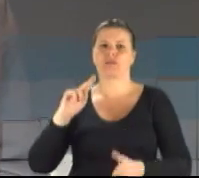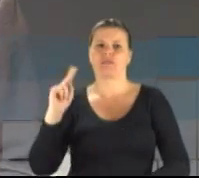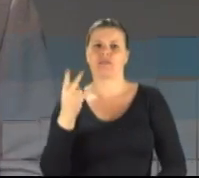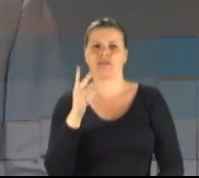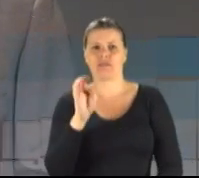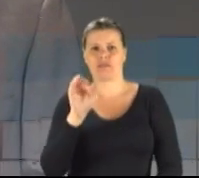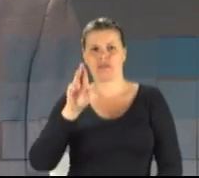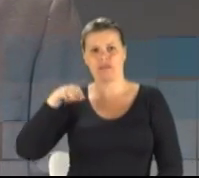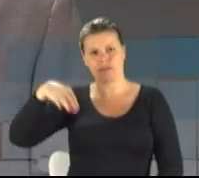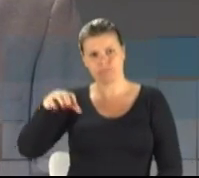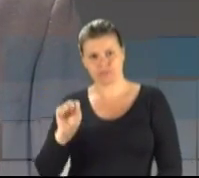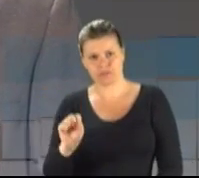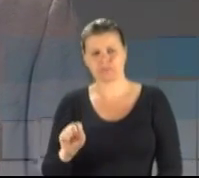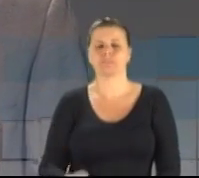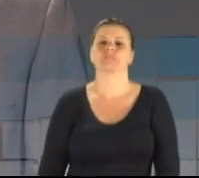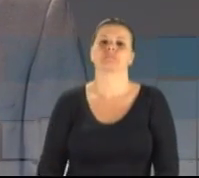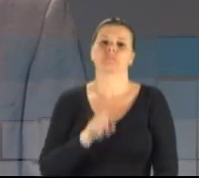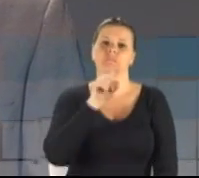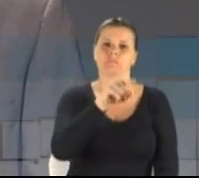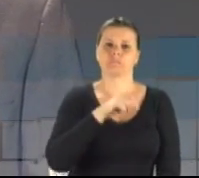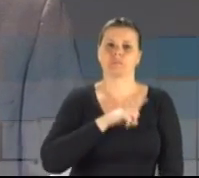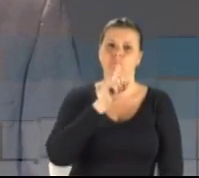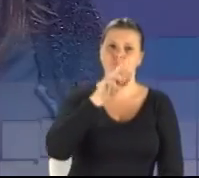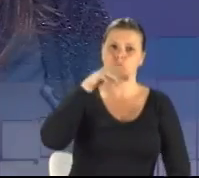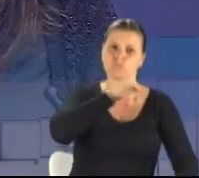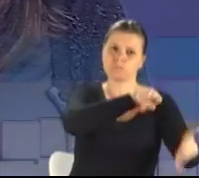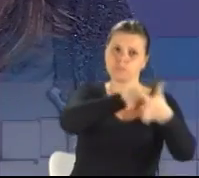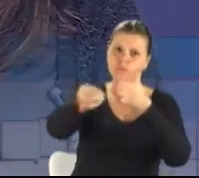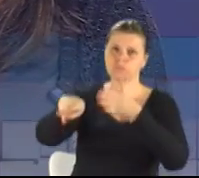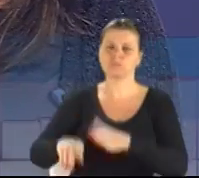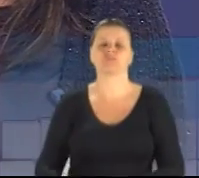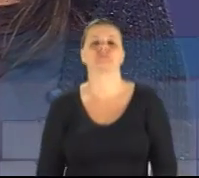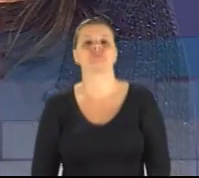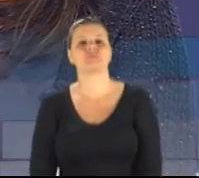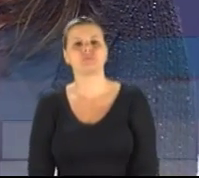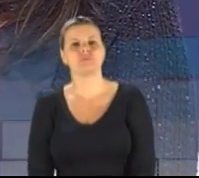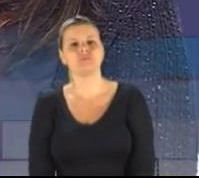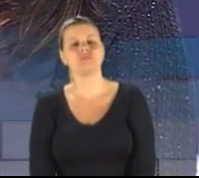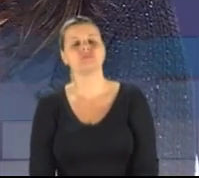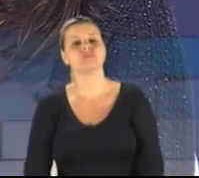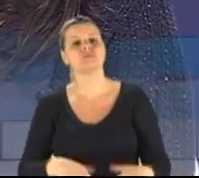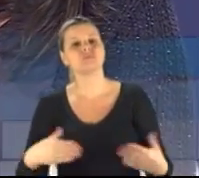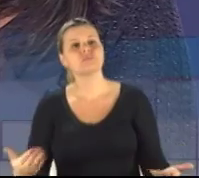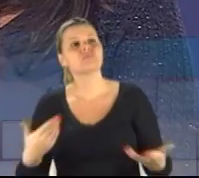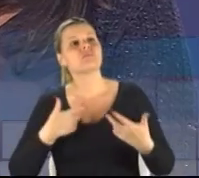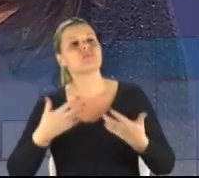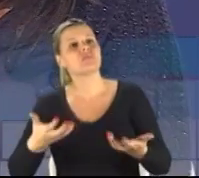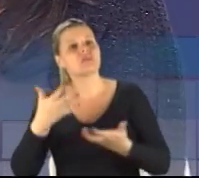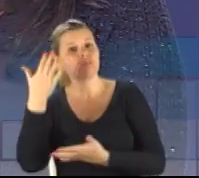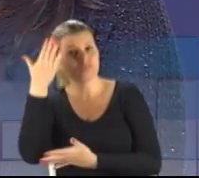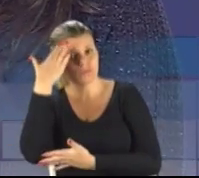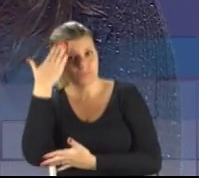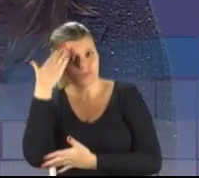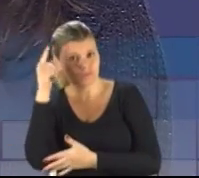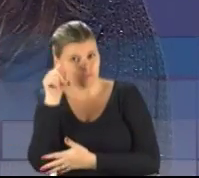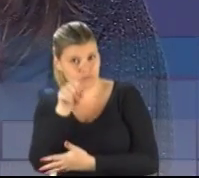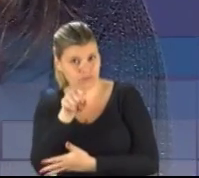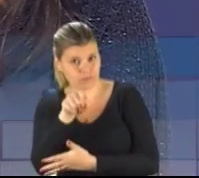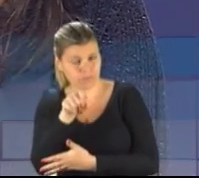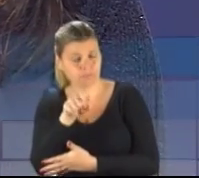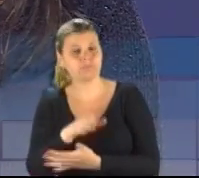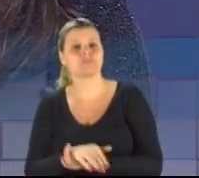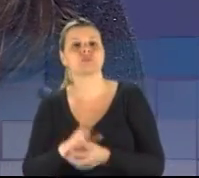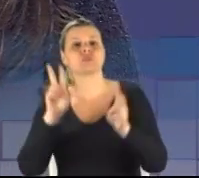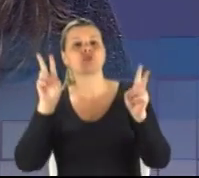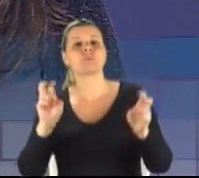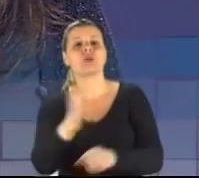esta rodada. Candidata, a senhora tem um minuto para a pergunta. Candidato, eu gostaria de saber do senhor a respeito da